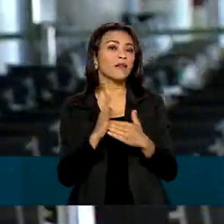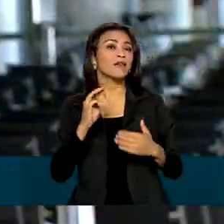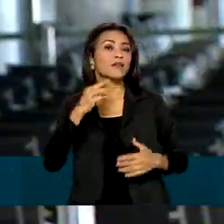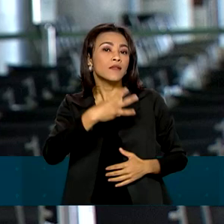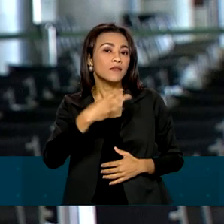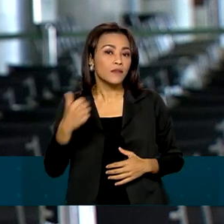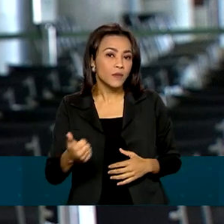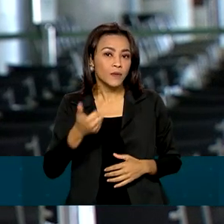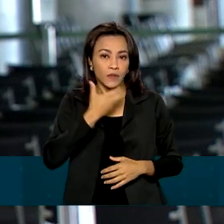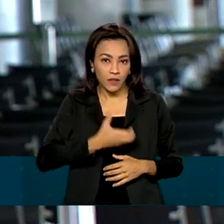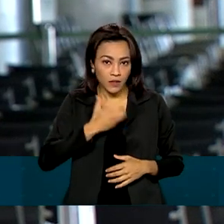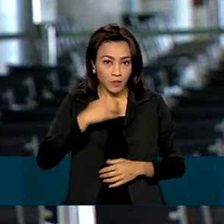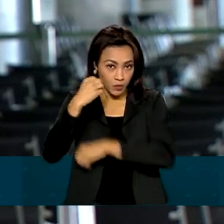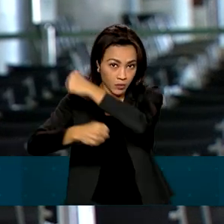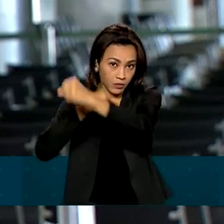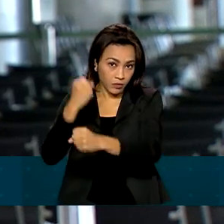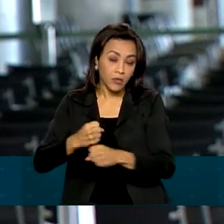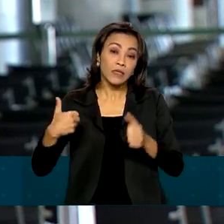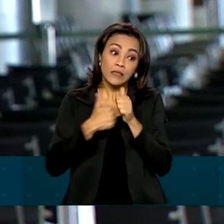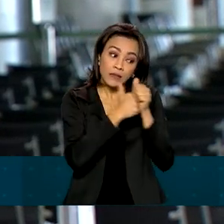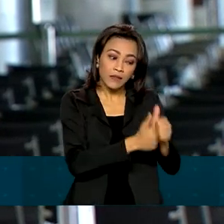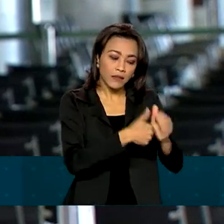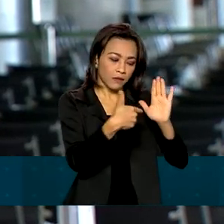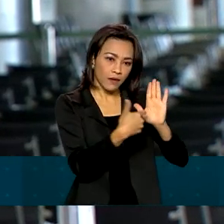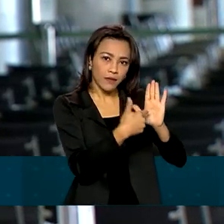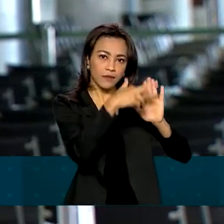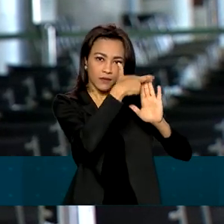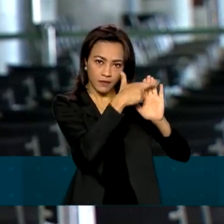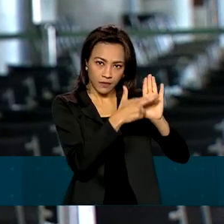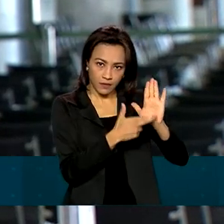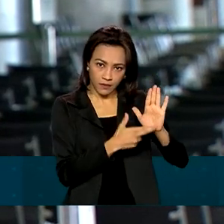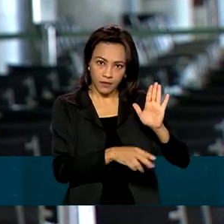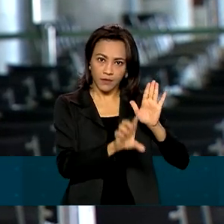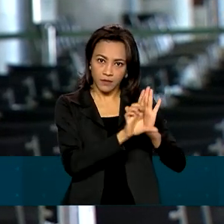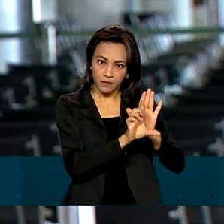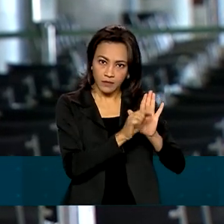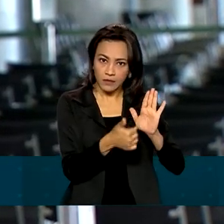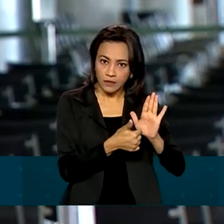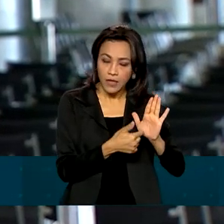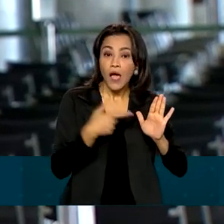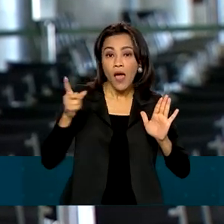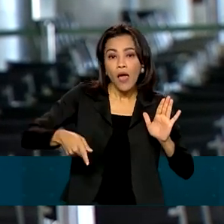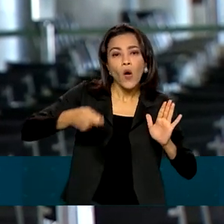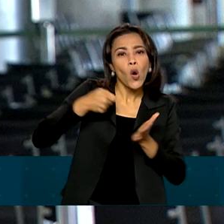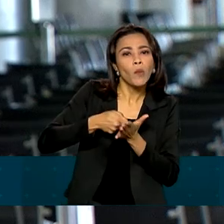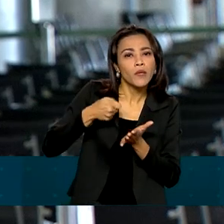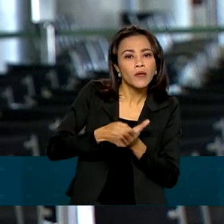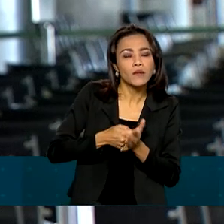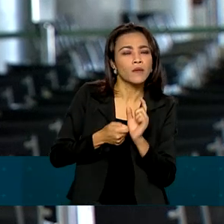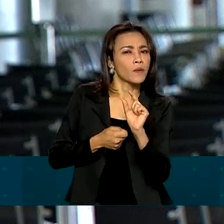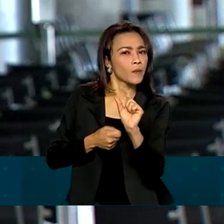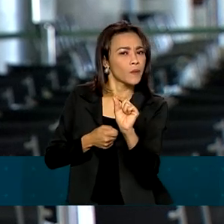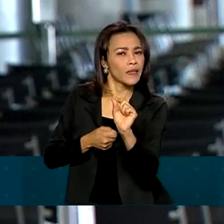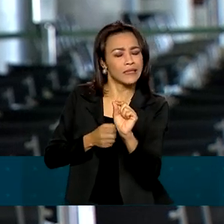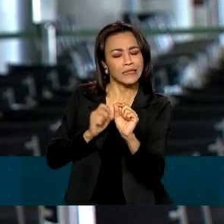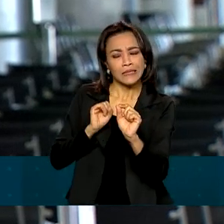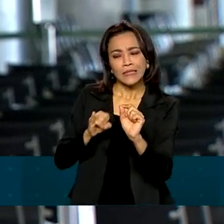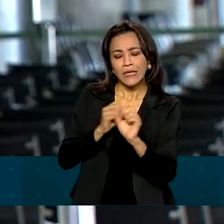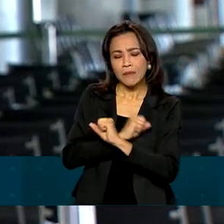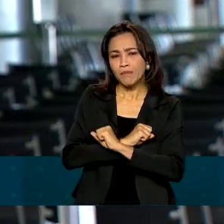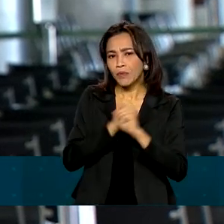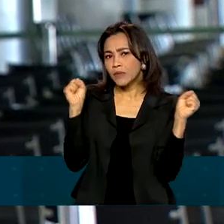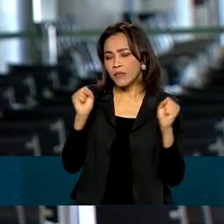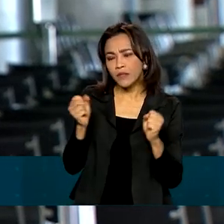vem. Ainda de acordo com a norma, a restituição do valor recebido passa a ser obrigatória se for impossível do